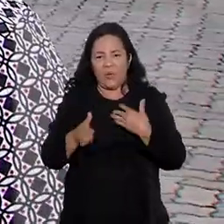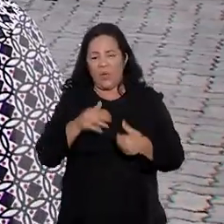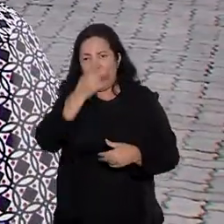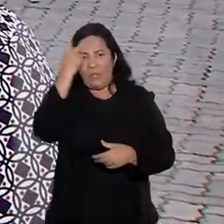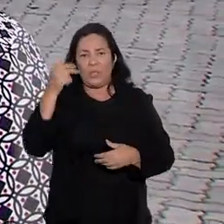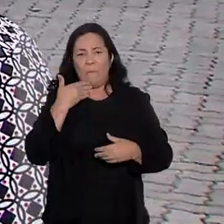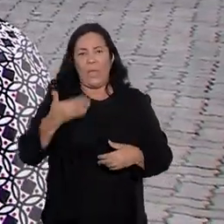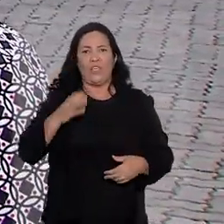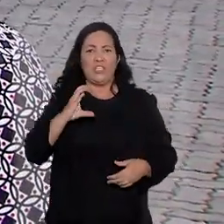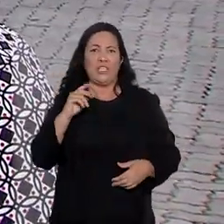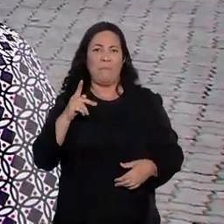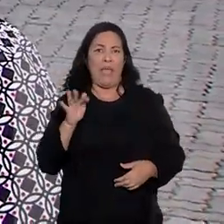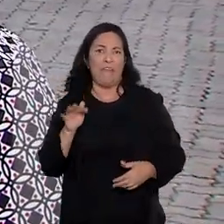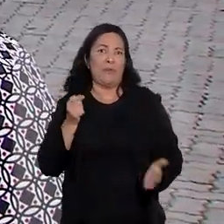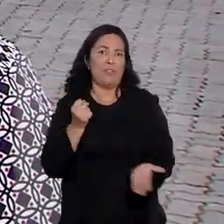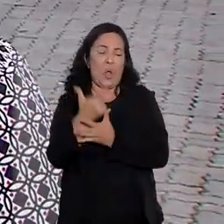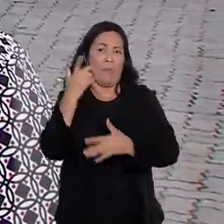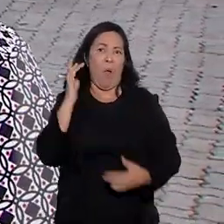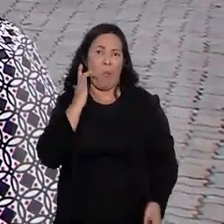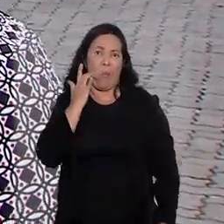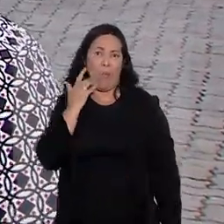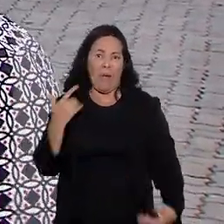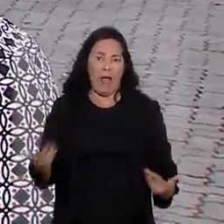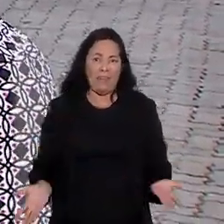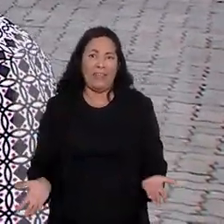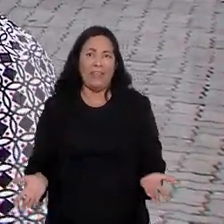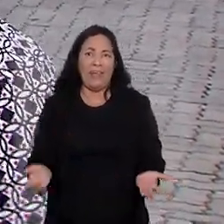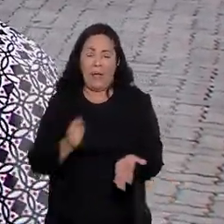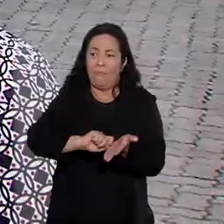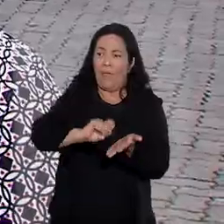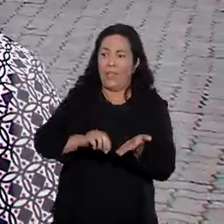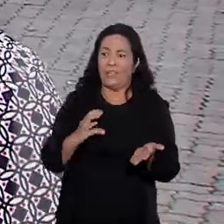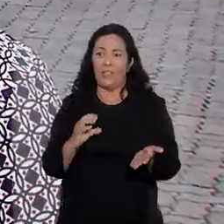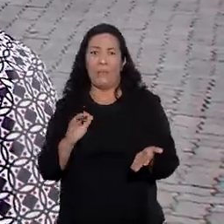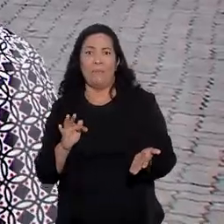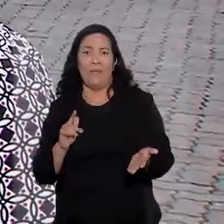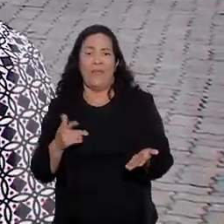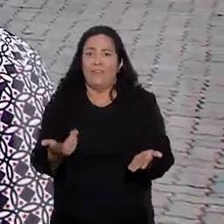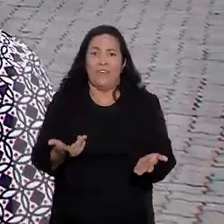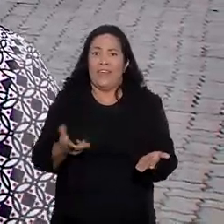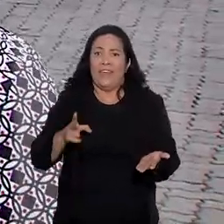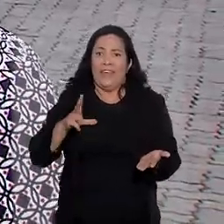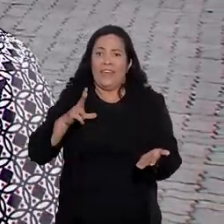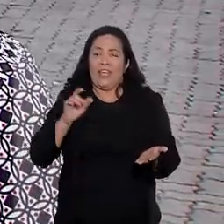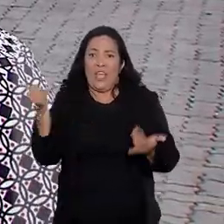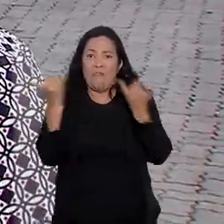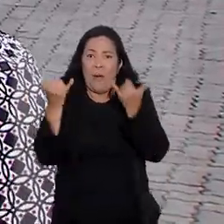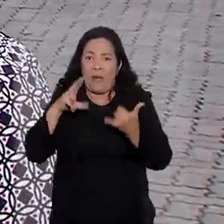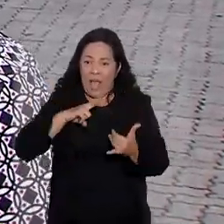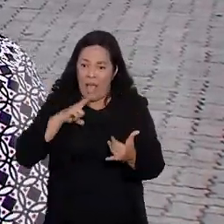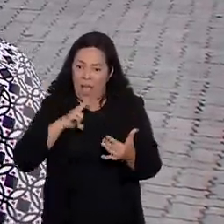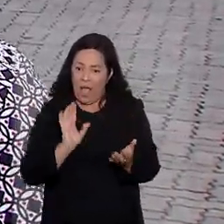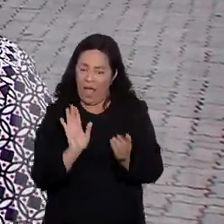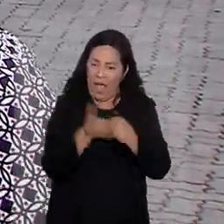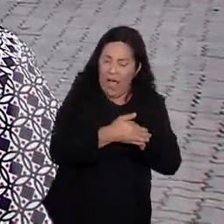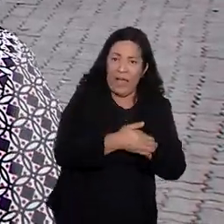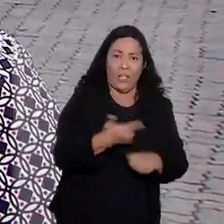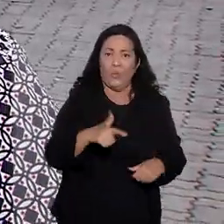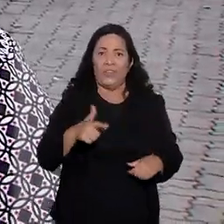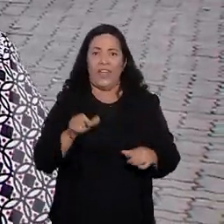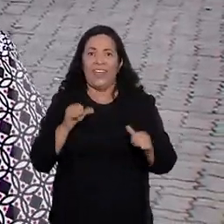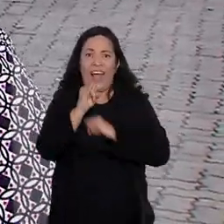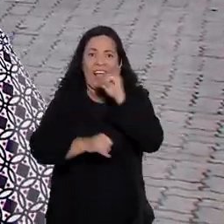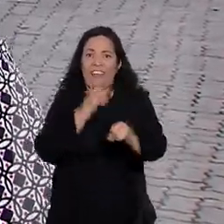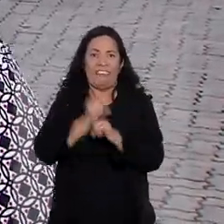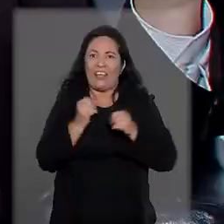mundo agora pede CPF até para comprar uma balinha. Dá para preencher o seu CPF. Então, a gente não tem mais privacidade depois que tem a